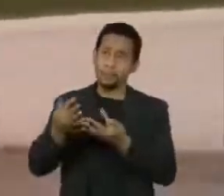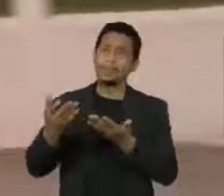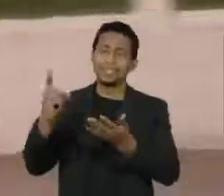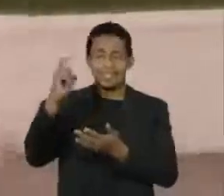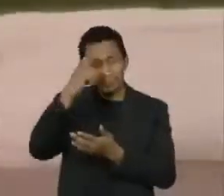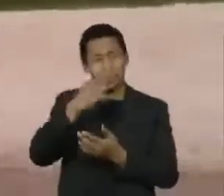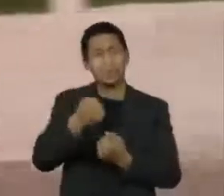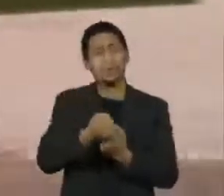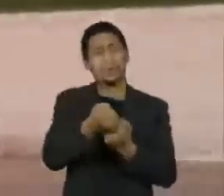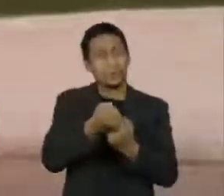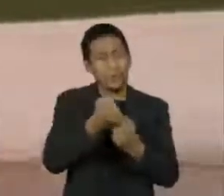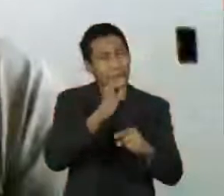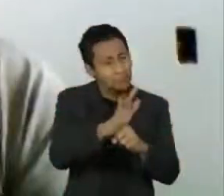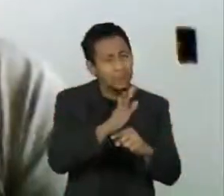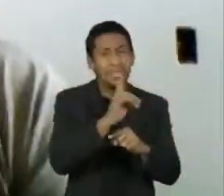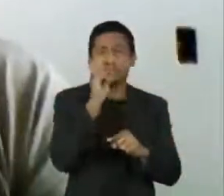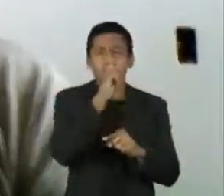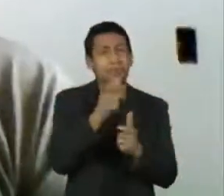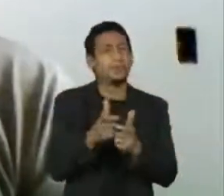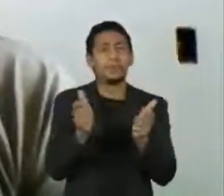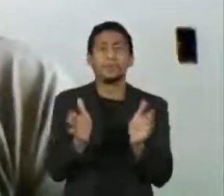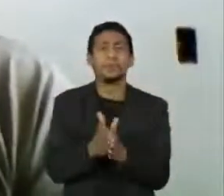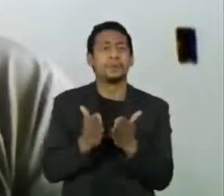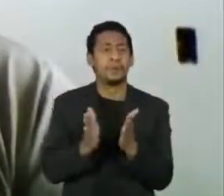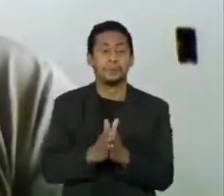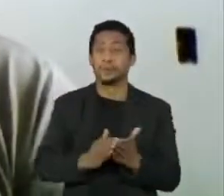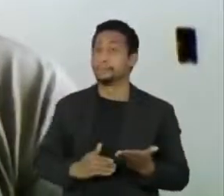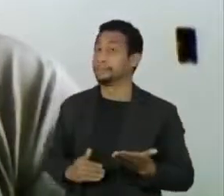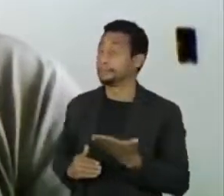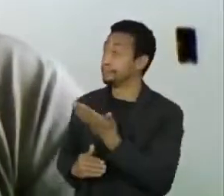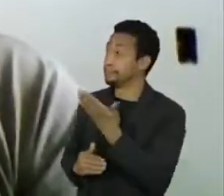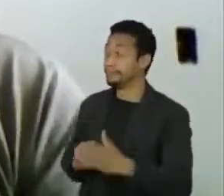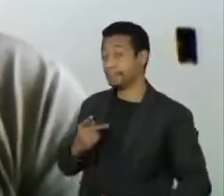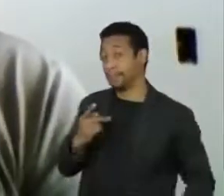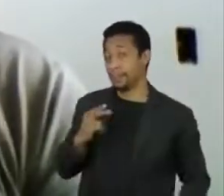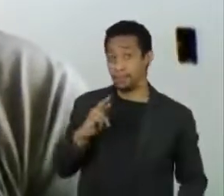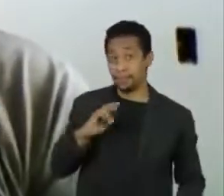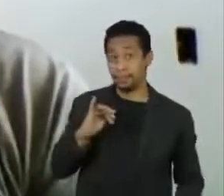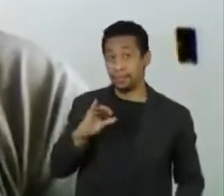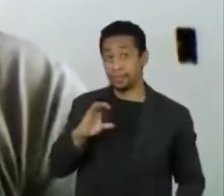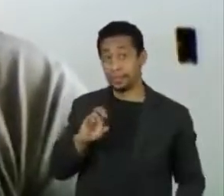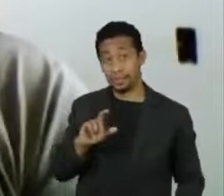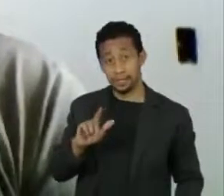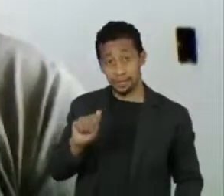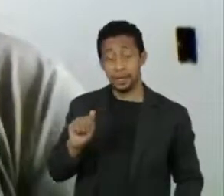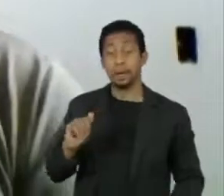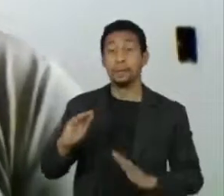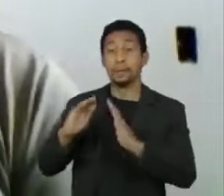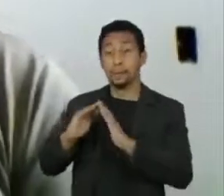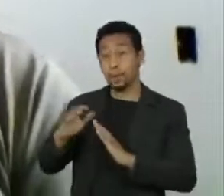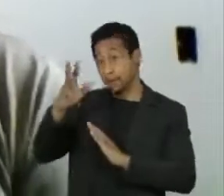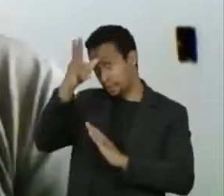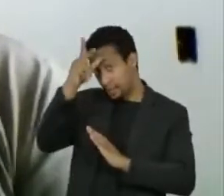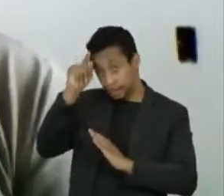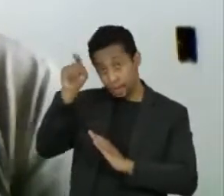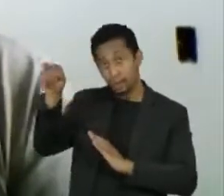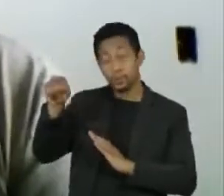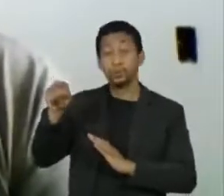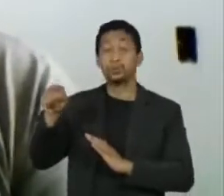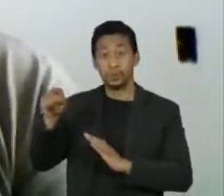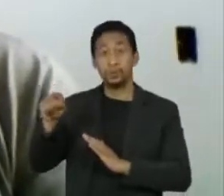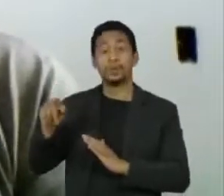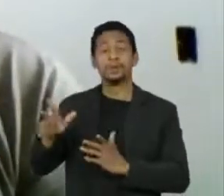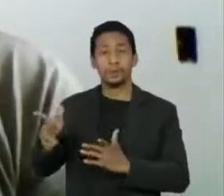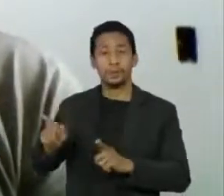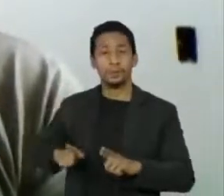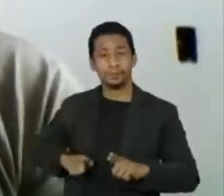difícil, os familiares são pobres. Priscila mora em Manaus e tem um irmão e um sobrinho que ficaram presos. Até hoje